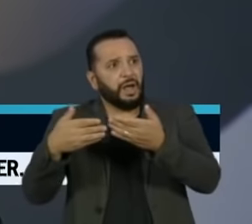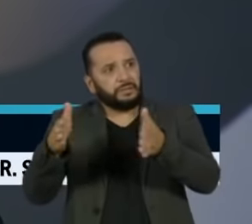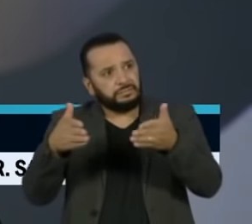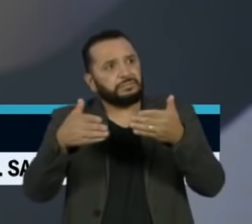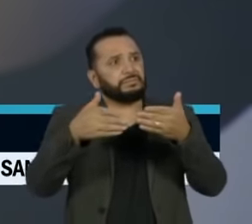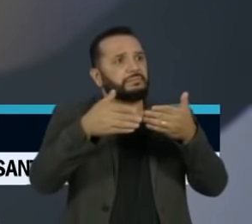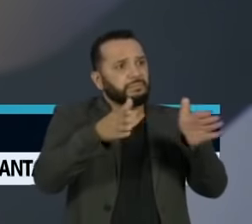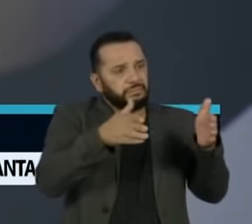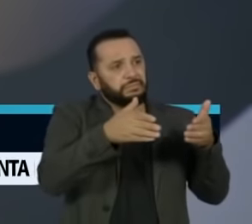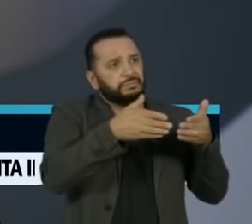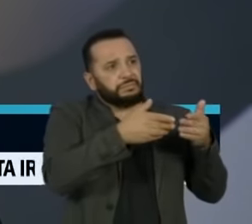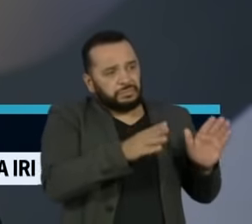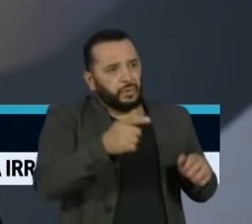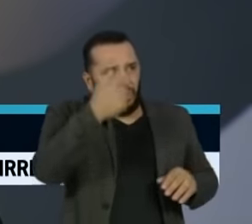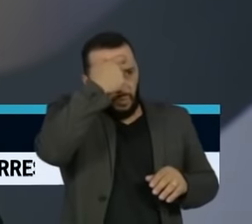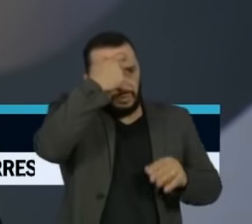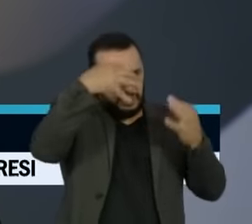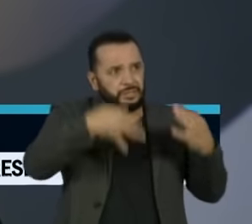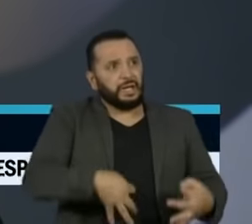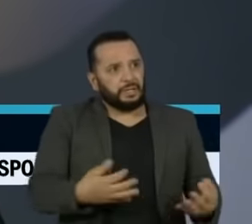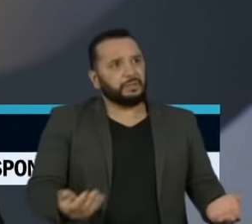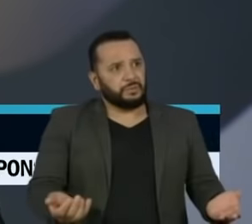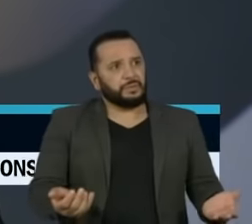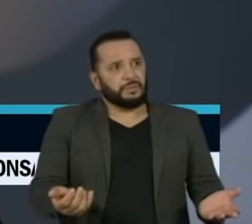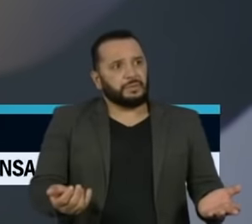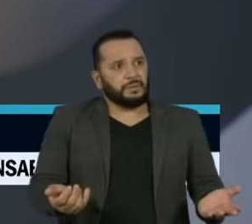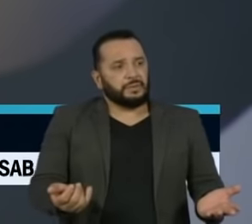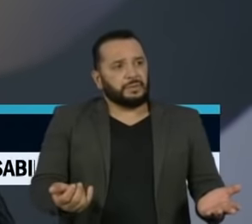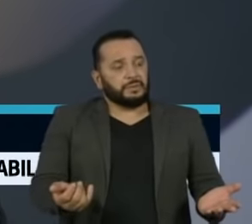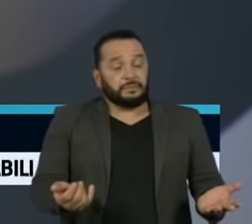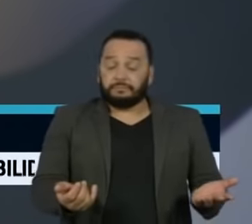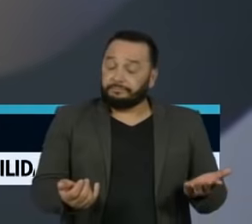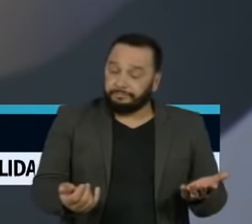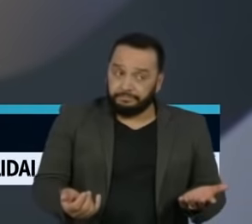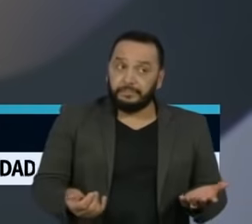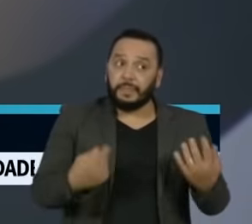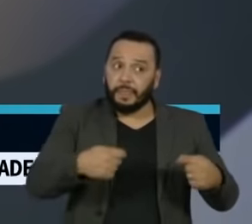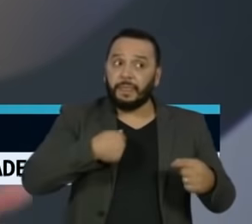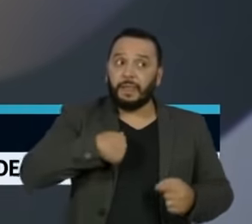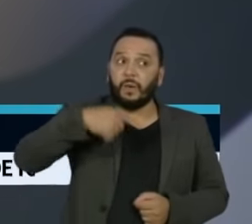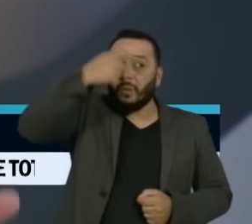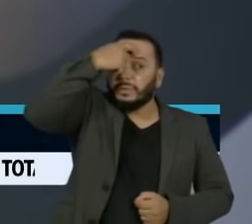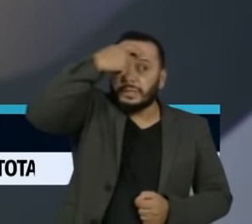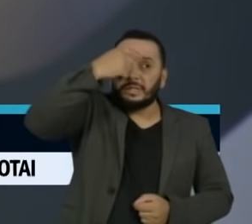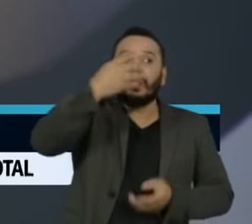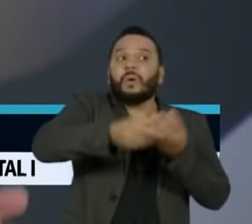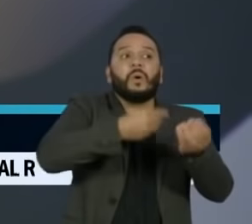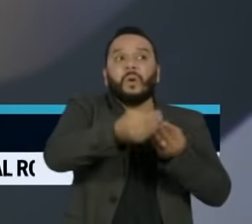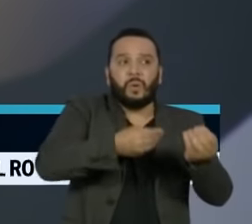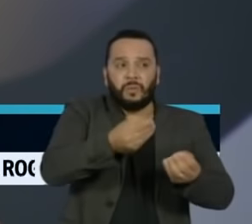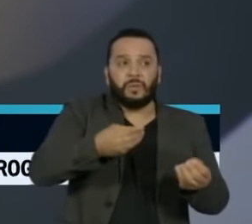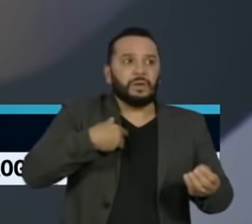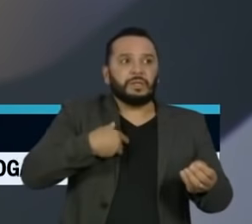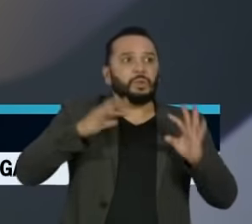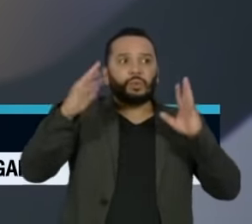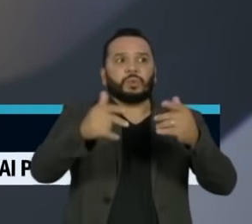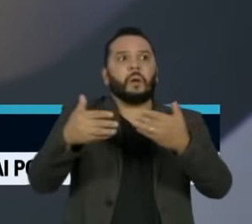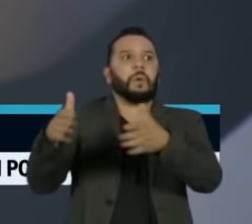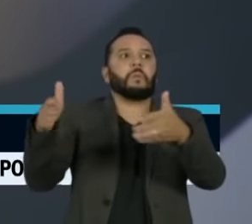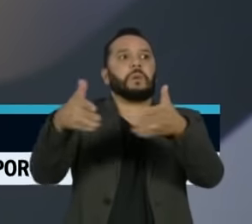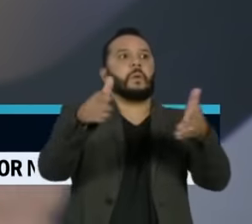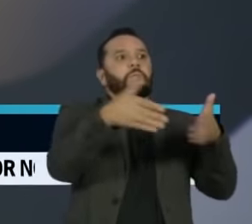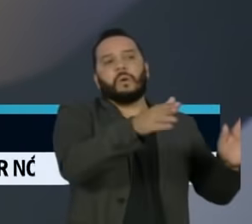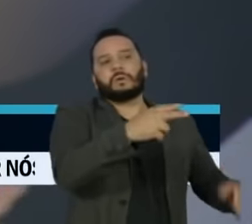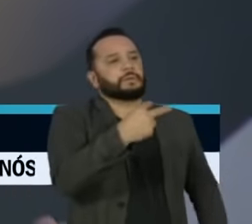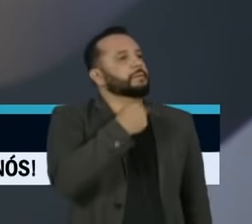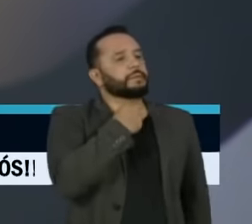senso do que o que tem sido feito aqui. E o bom senso diz que a gente não pode abrir tudo ao mesmo tempo. A gente